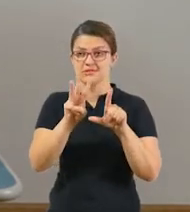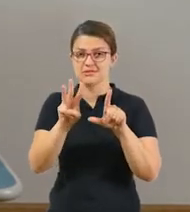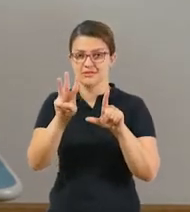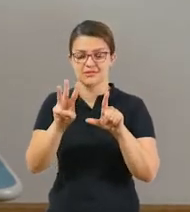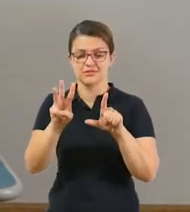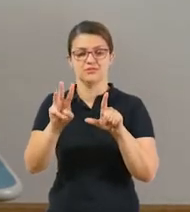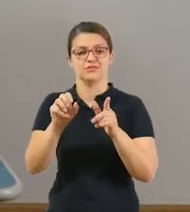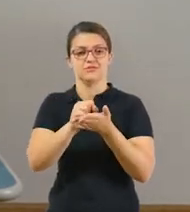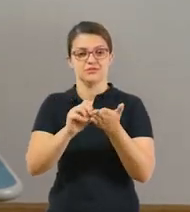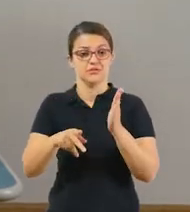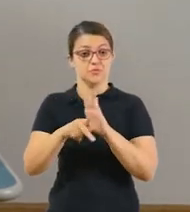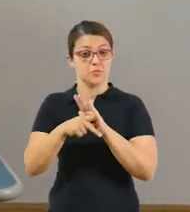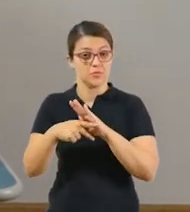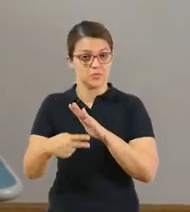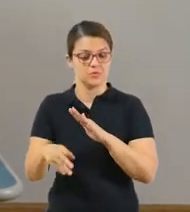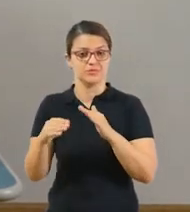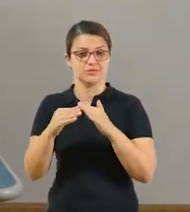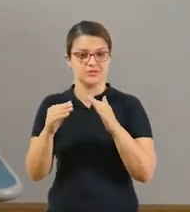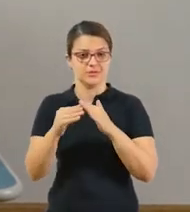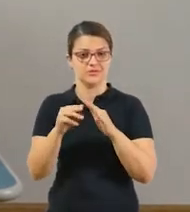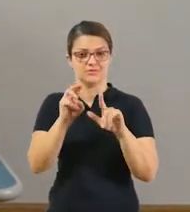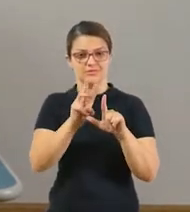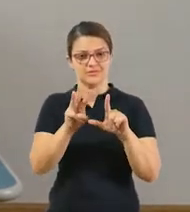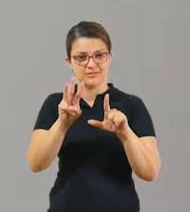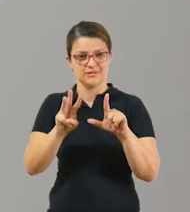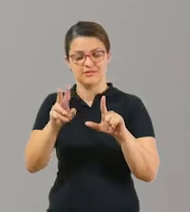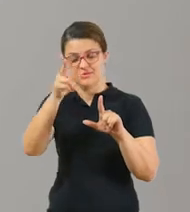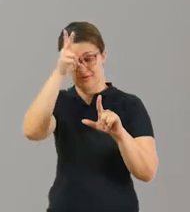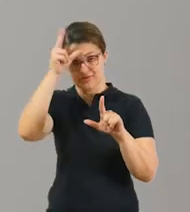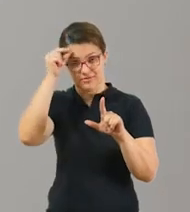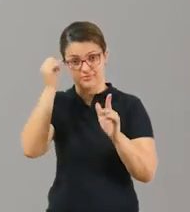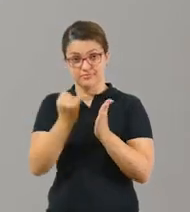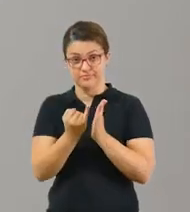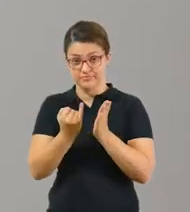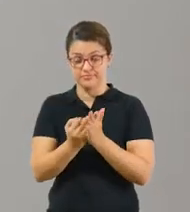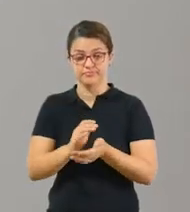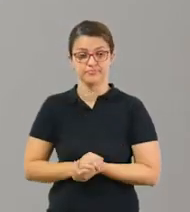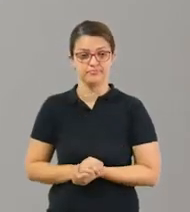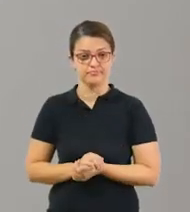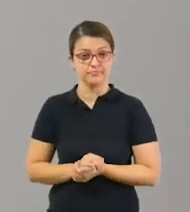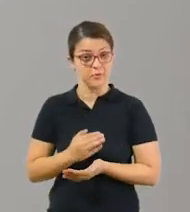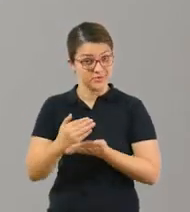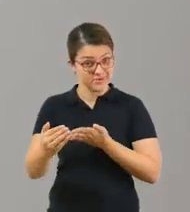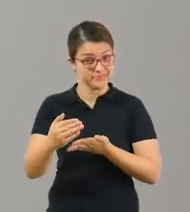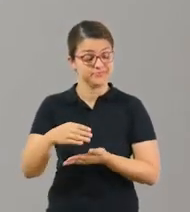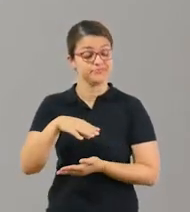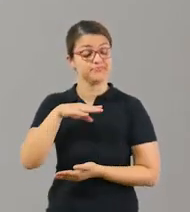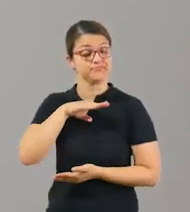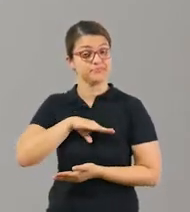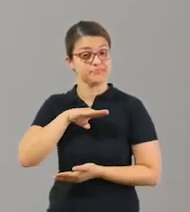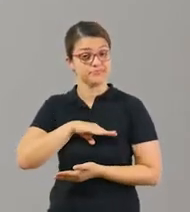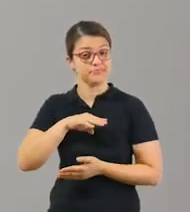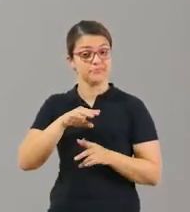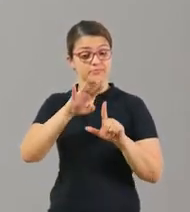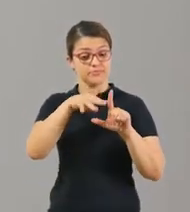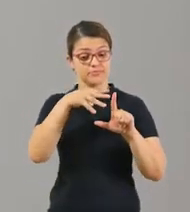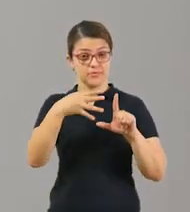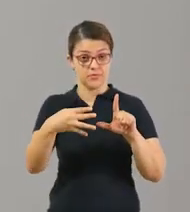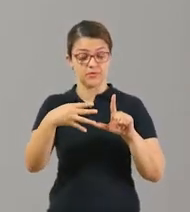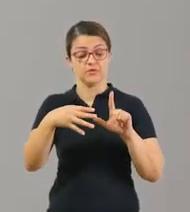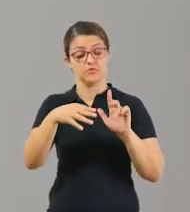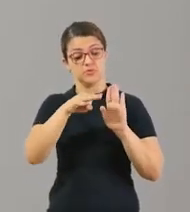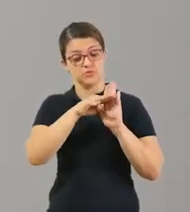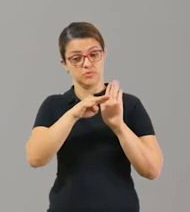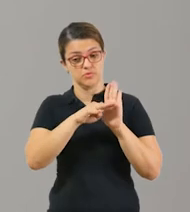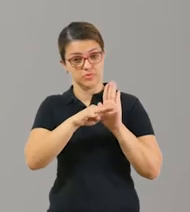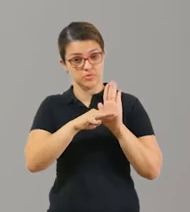site da Prefeitura de Itapevi. Então vamos começar? Na língua portuguesa vocês irão encontrar no quadro de rotinas que está lá no